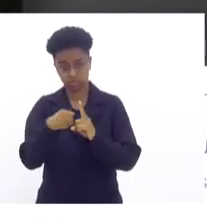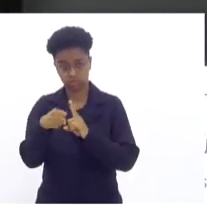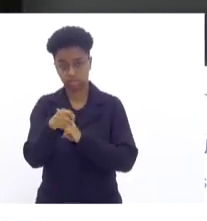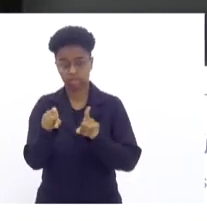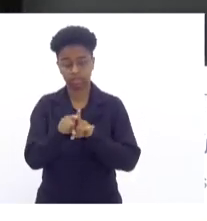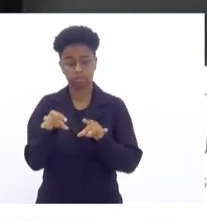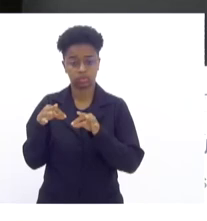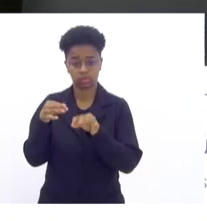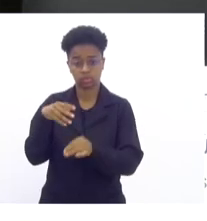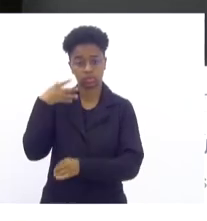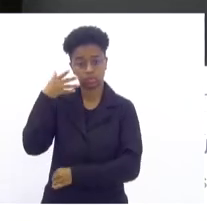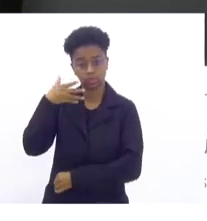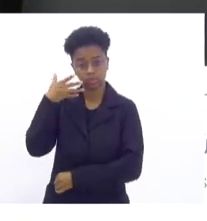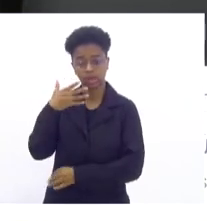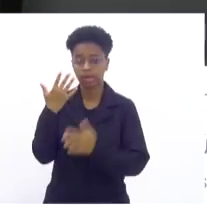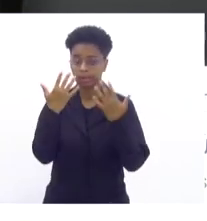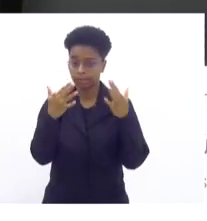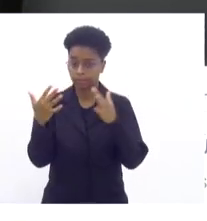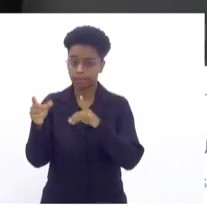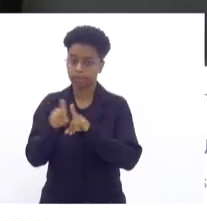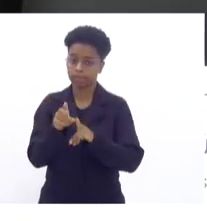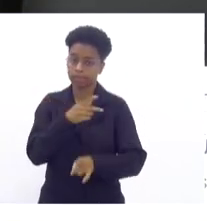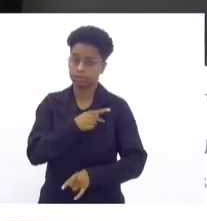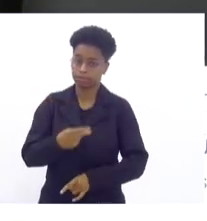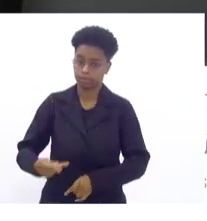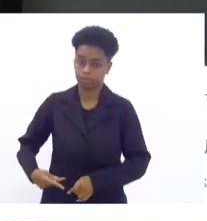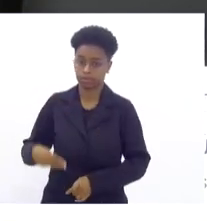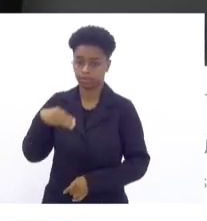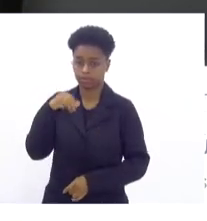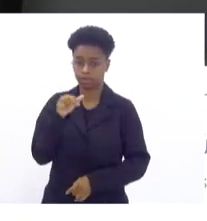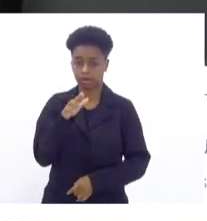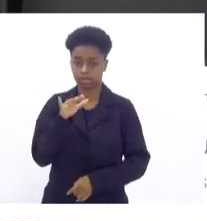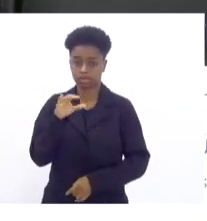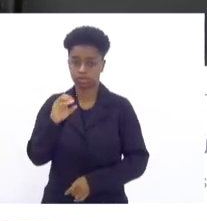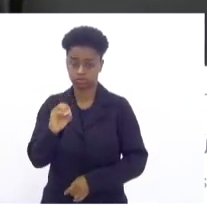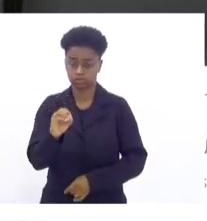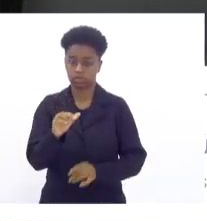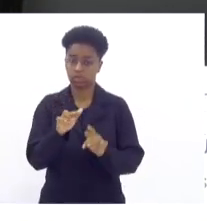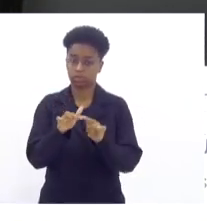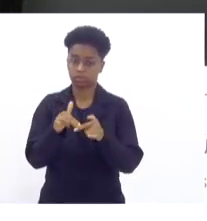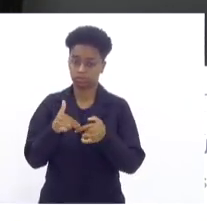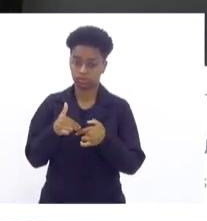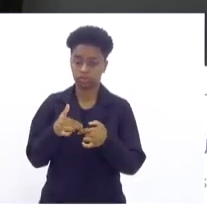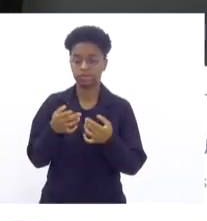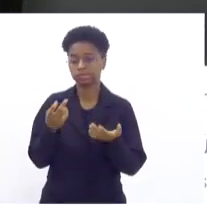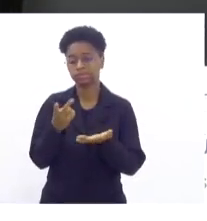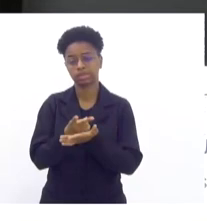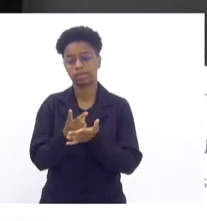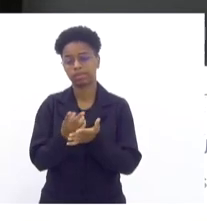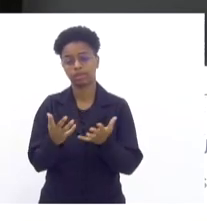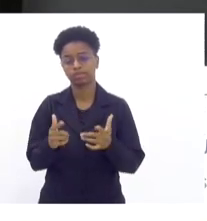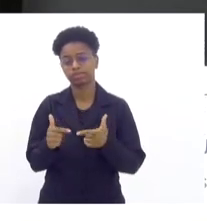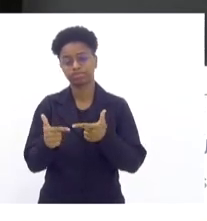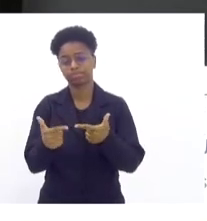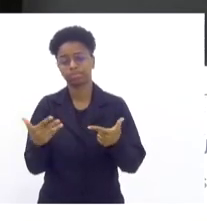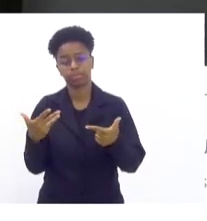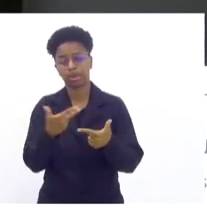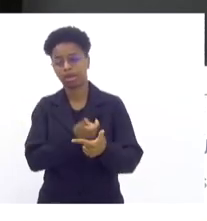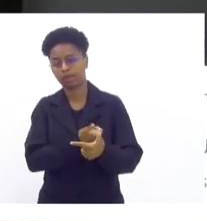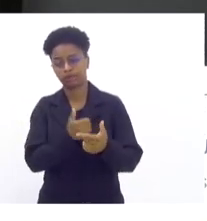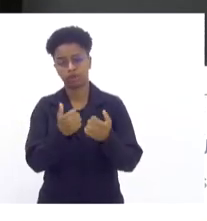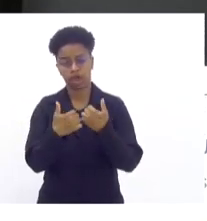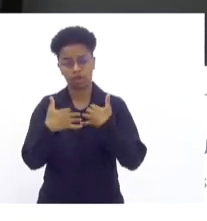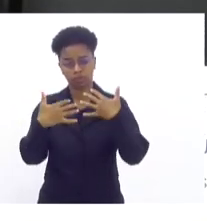fala aqui, parabenizar o presidente aqui, Márcio Gualber, pela grande, sempre iniciativa dessa audiência pública que é muito